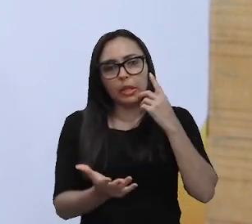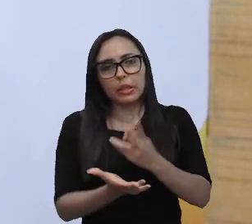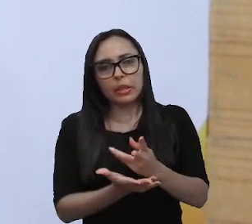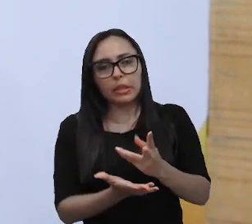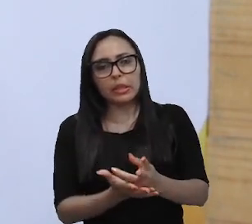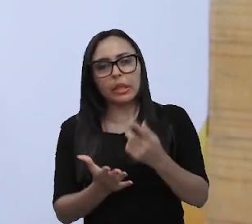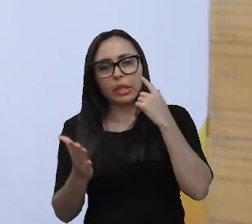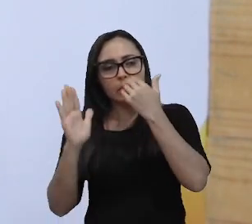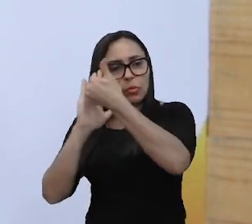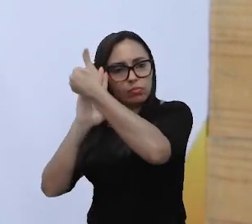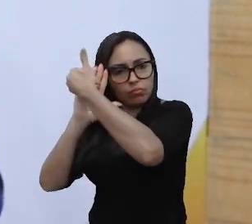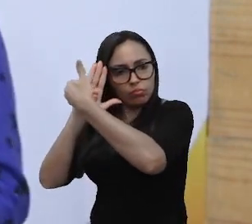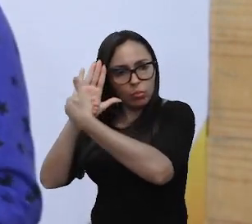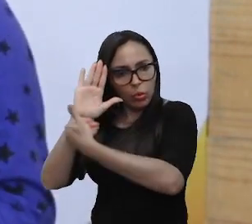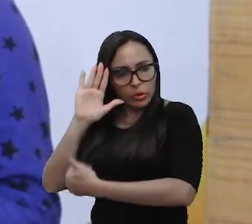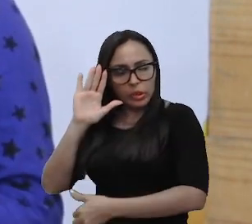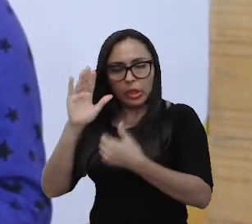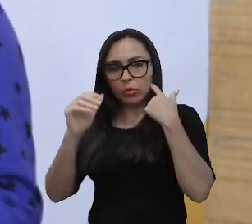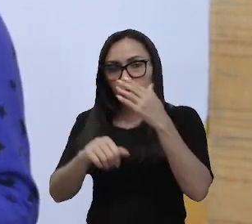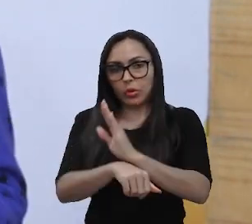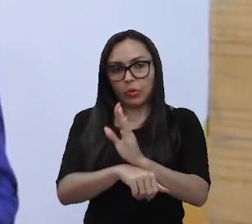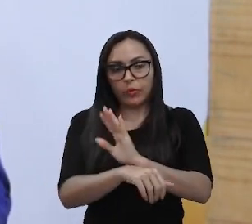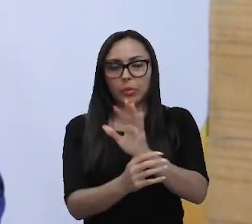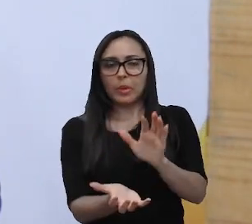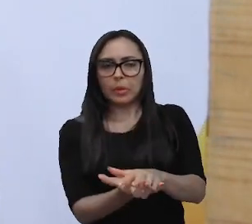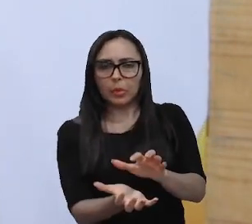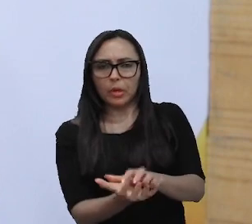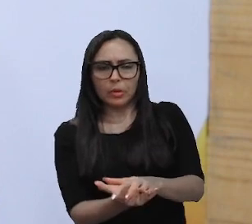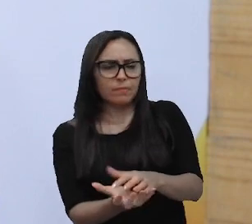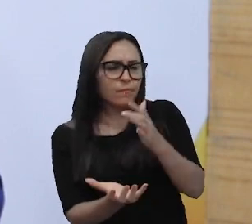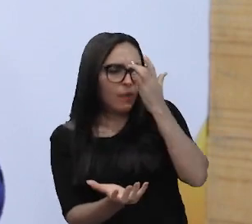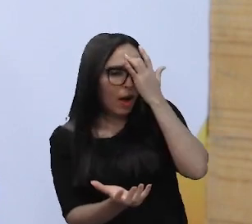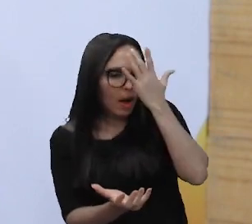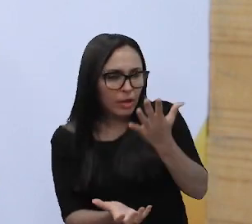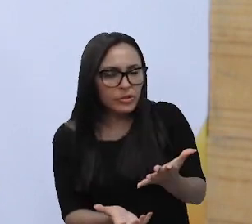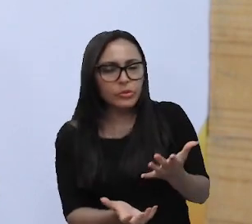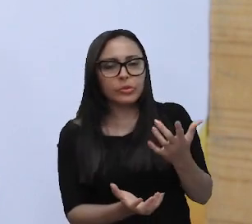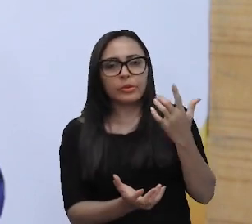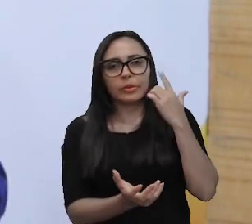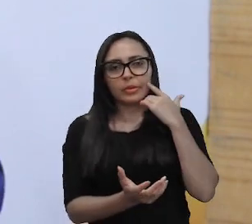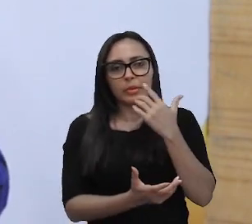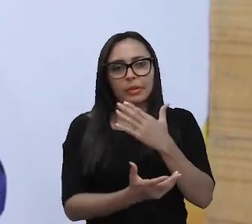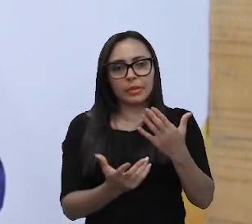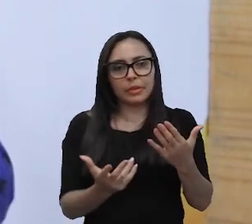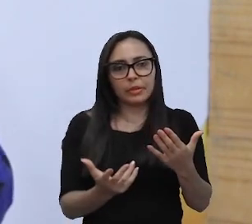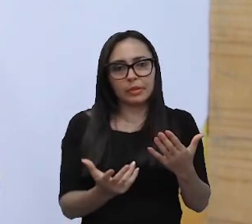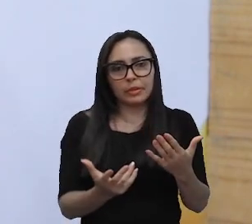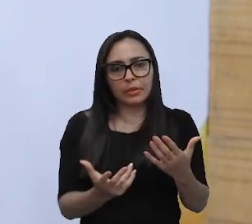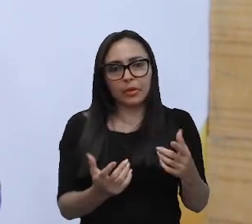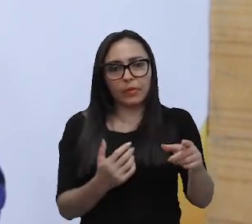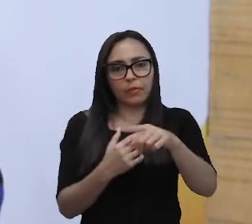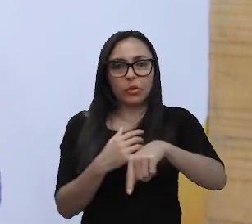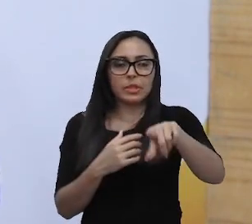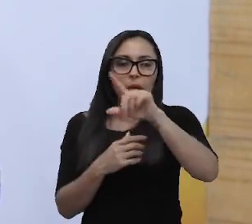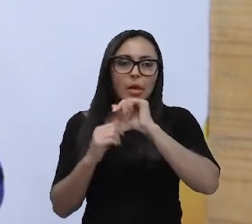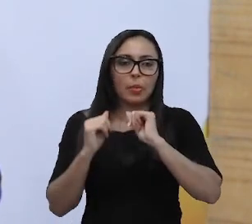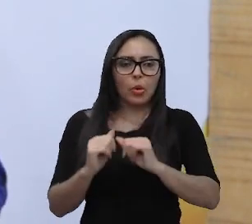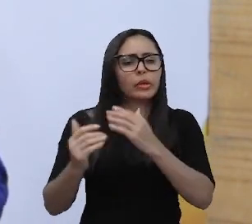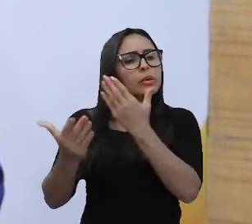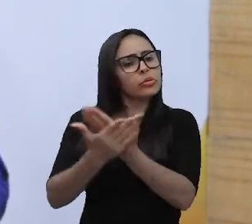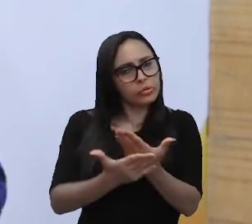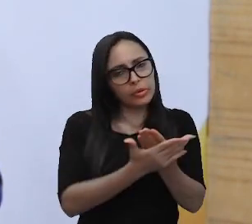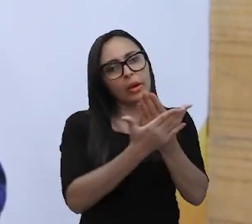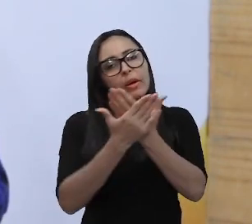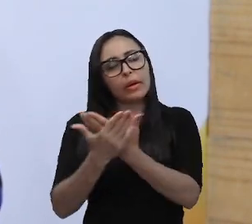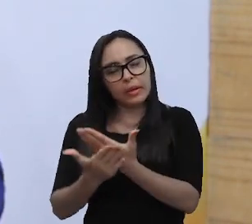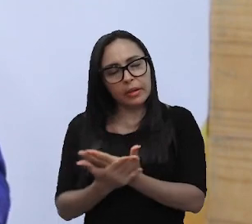roteiro, tá, de um filme pernambucano, que é super fácil de, desculpa aqui, de você poder estudar,